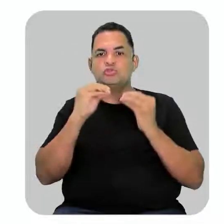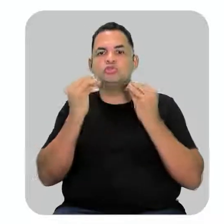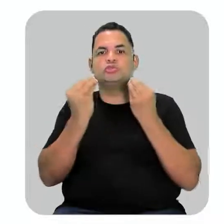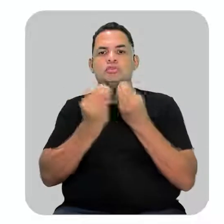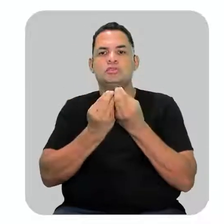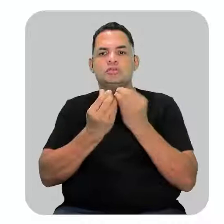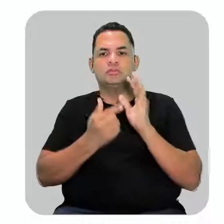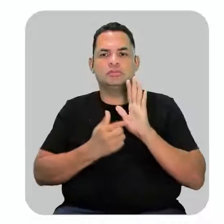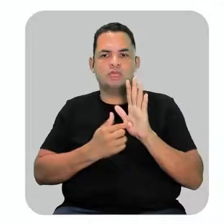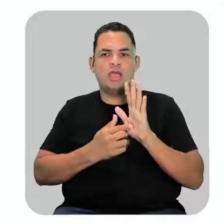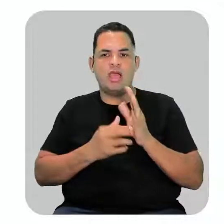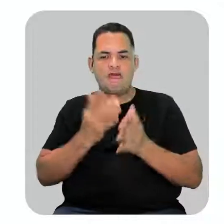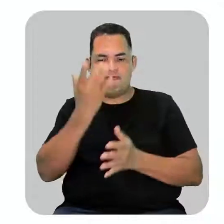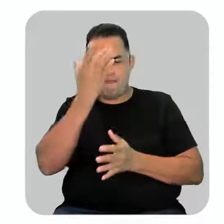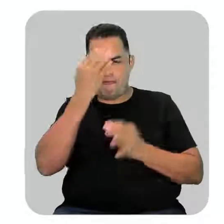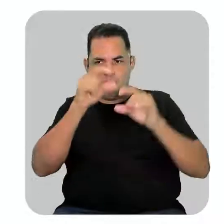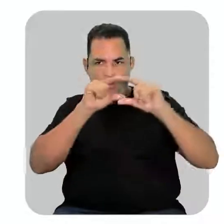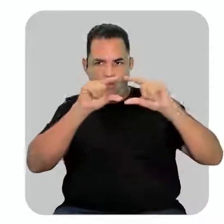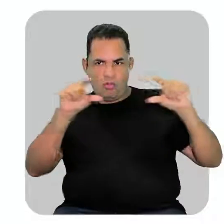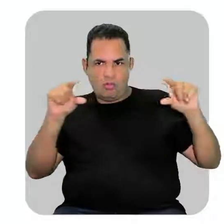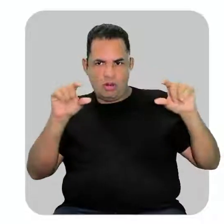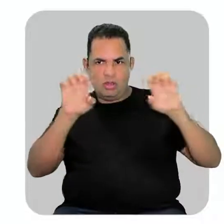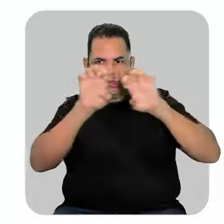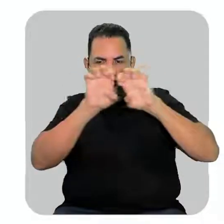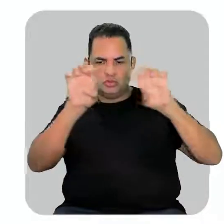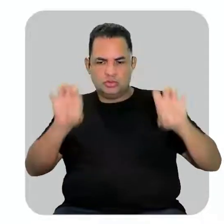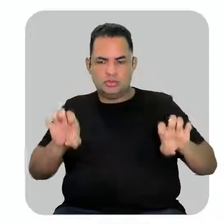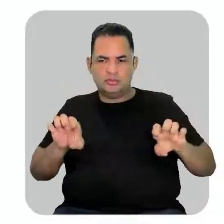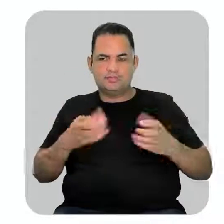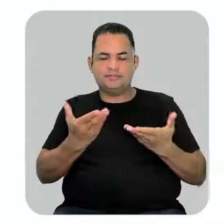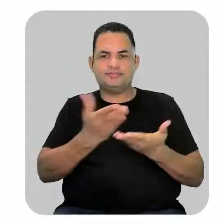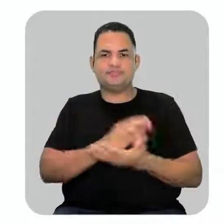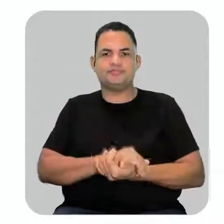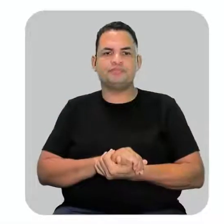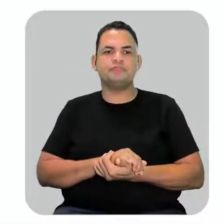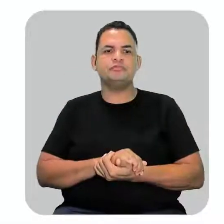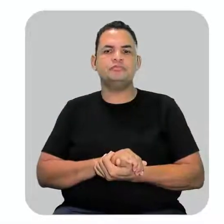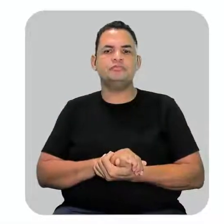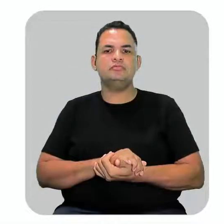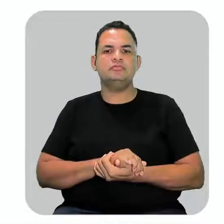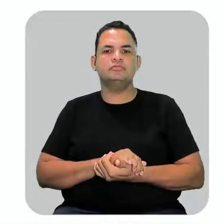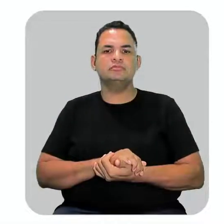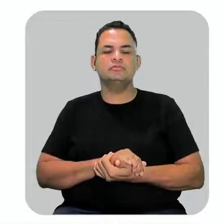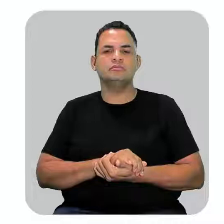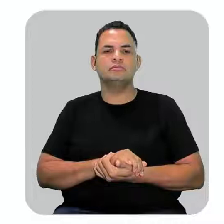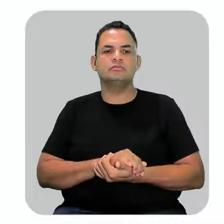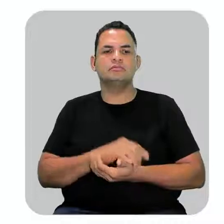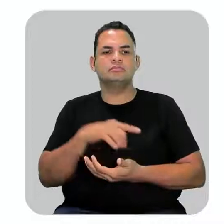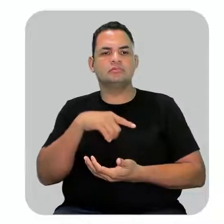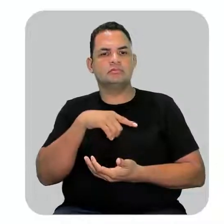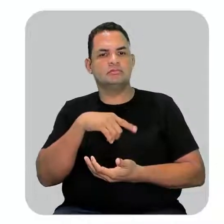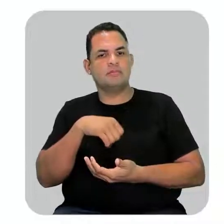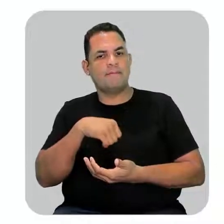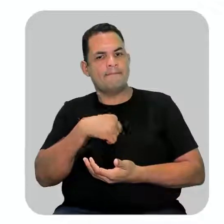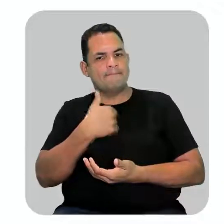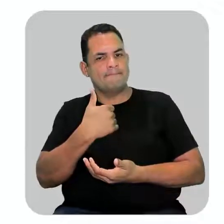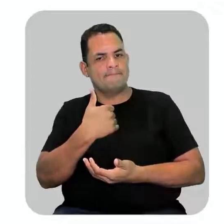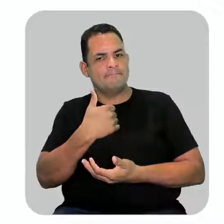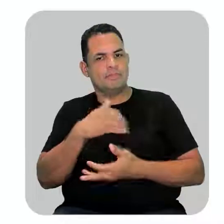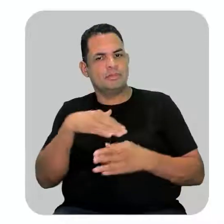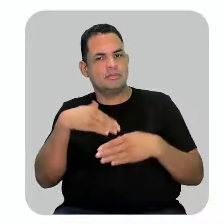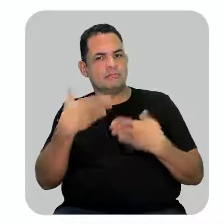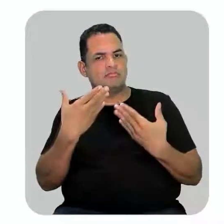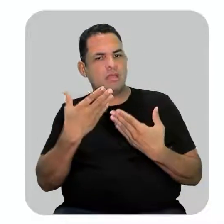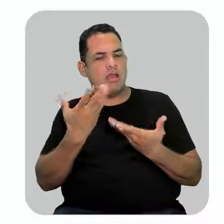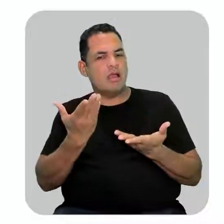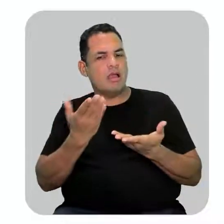tem aqui a substância para dar o nome o que você vai fazer? primeiro vai determinar a cadeia